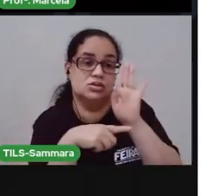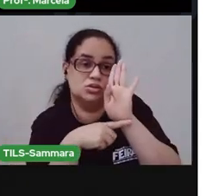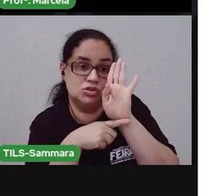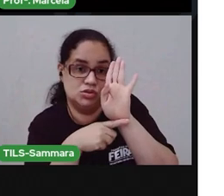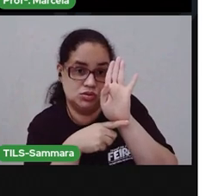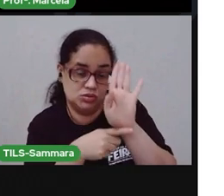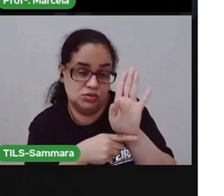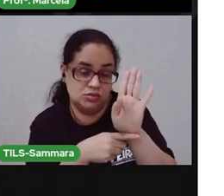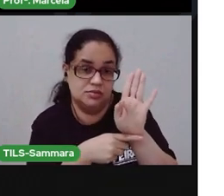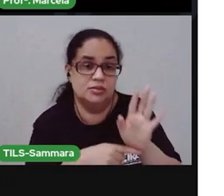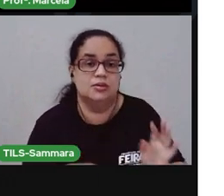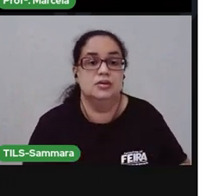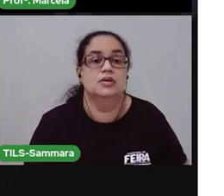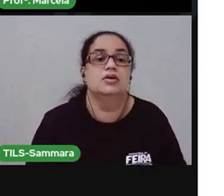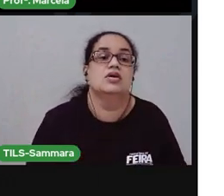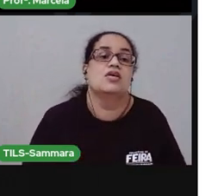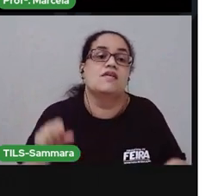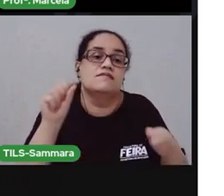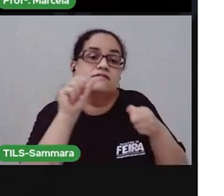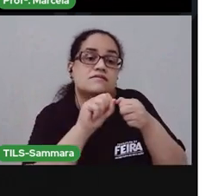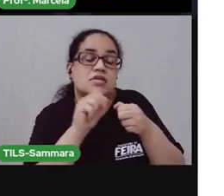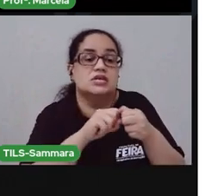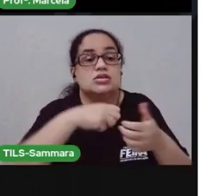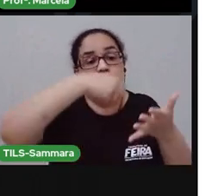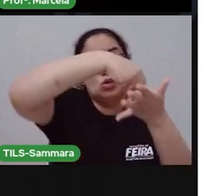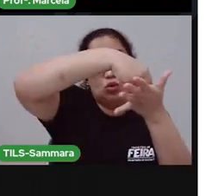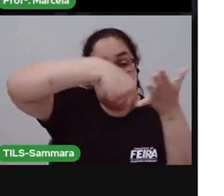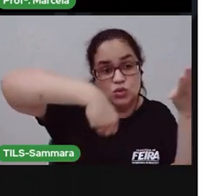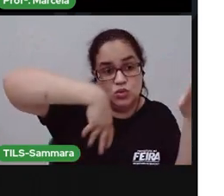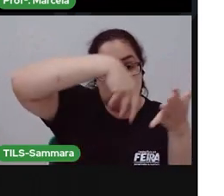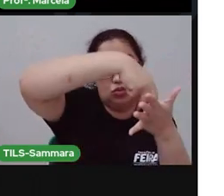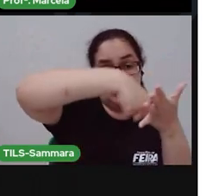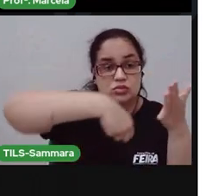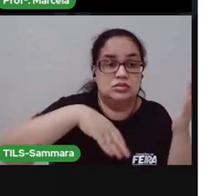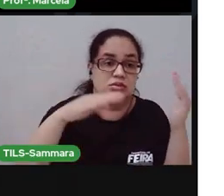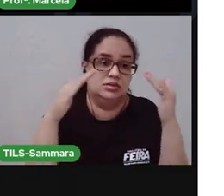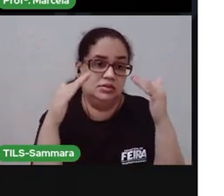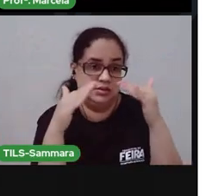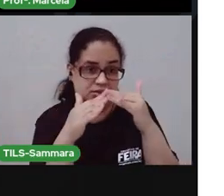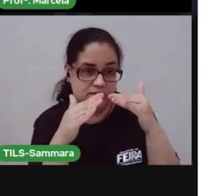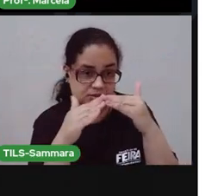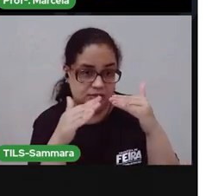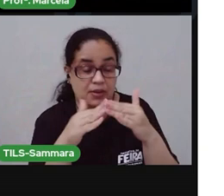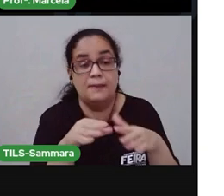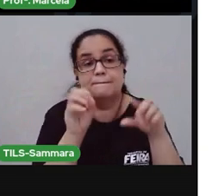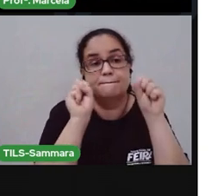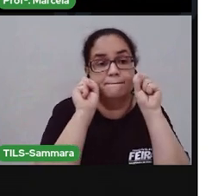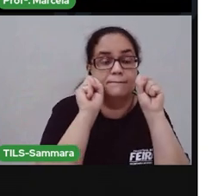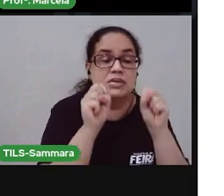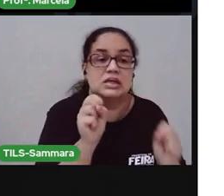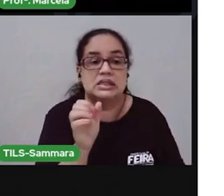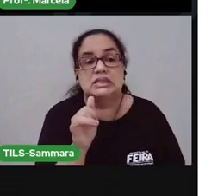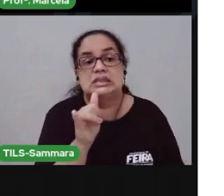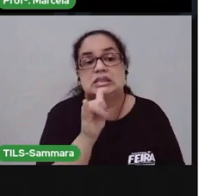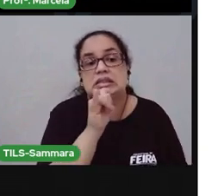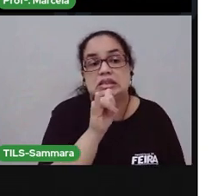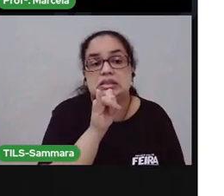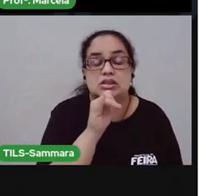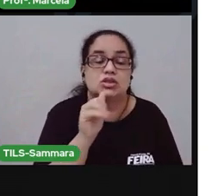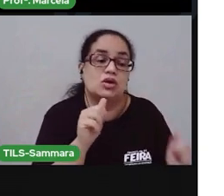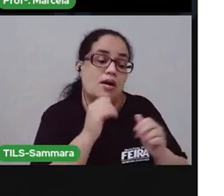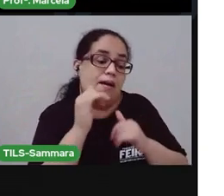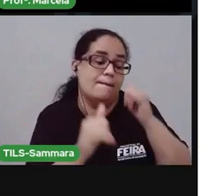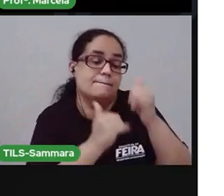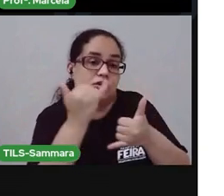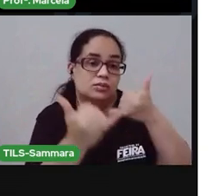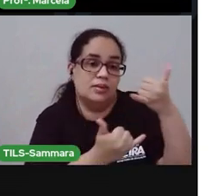alguma coisa. Faça alguma tarefa doméstica em casa, se você puder, como por exemplo, juntar os seus brinquedos,